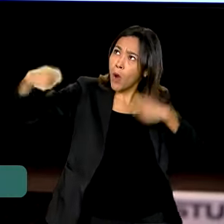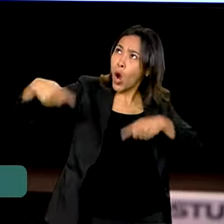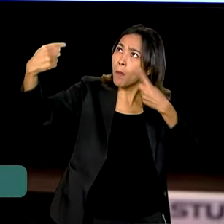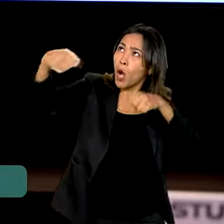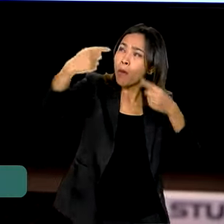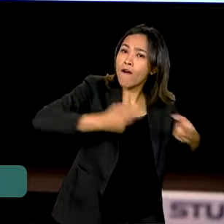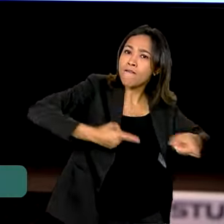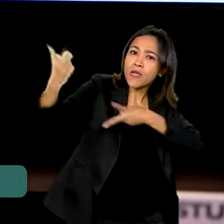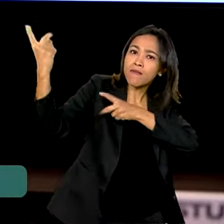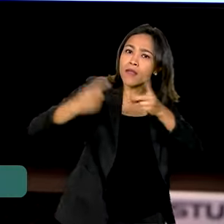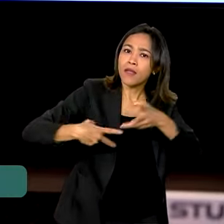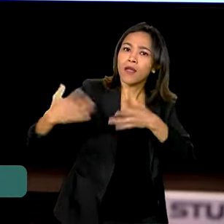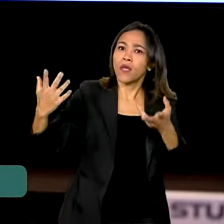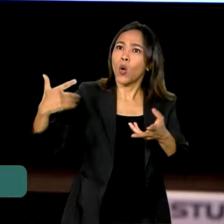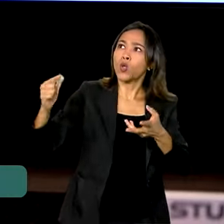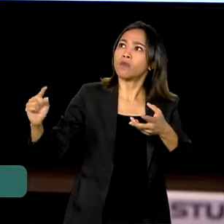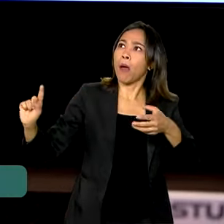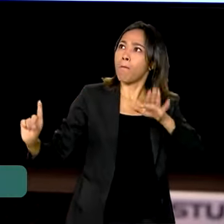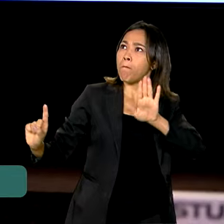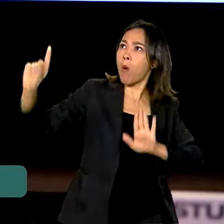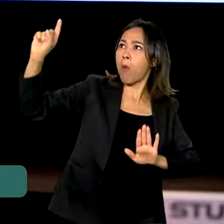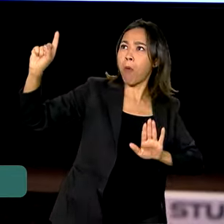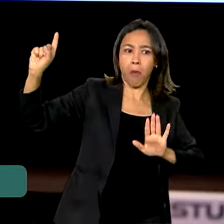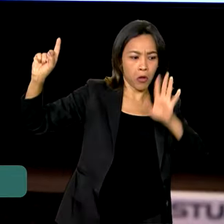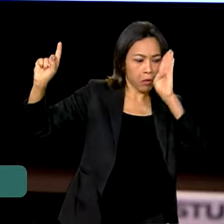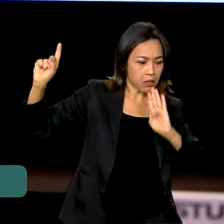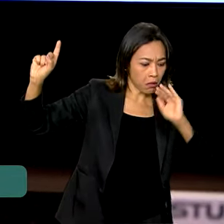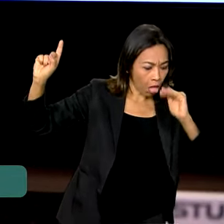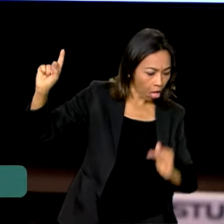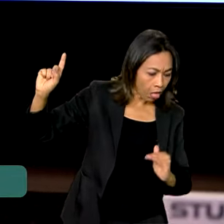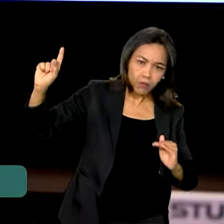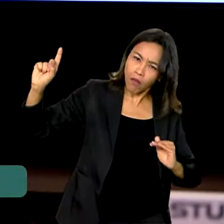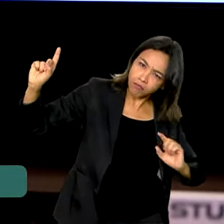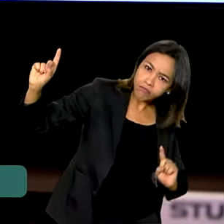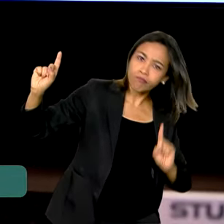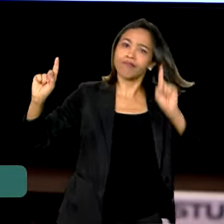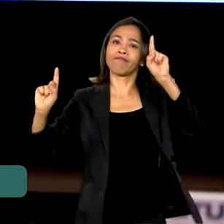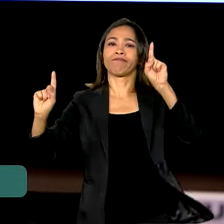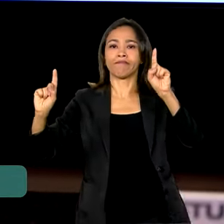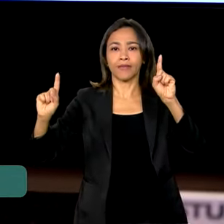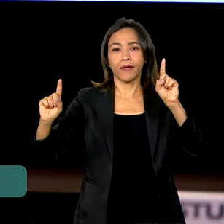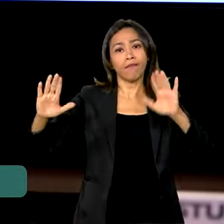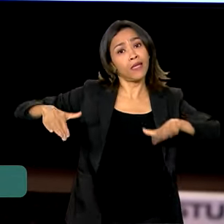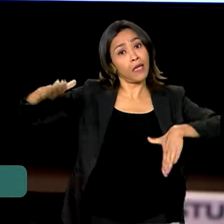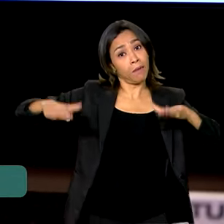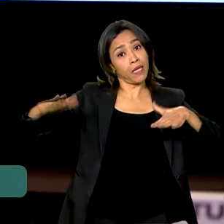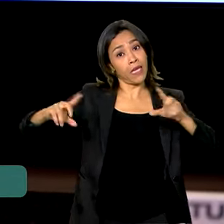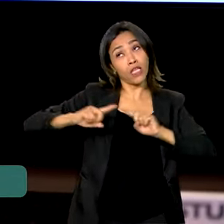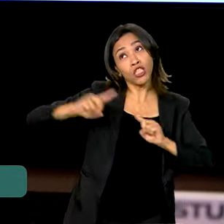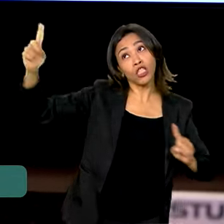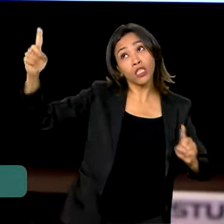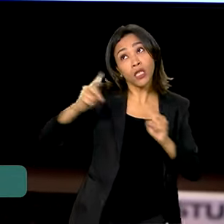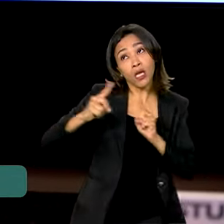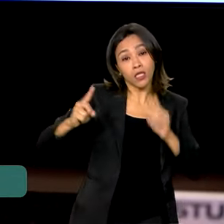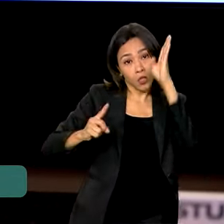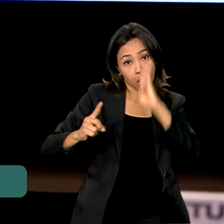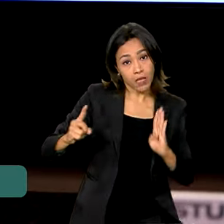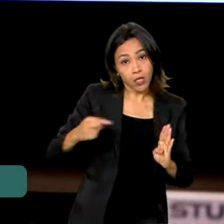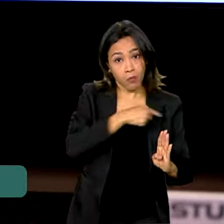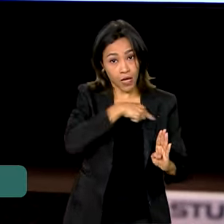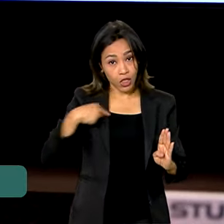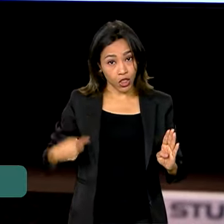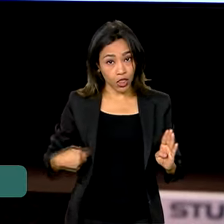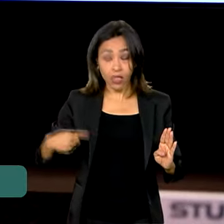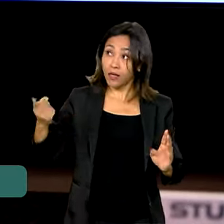outros países não venham na nossa frente e ganhem de nós. Por exemplo, dependendo da distância aqui do Brasil para a gente exportar para a China ou